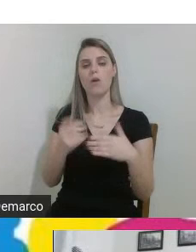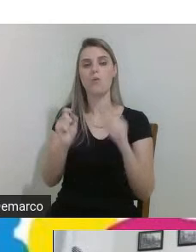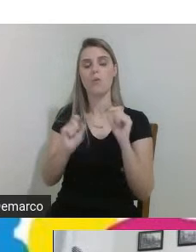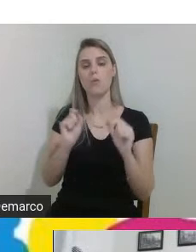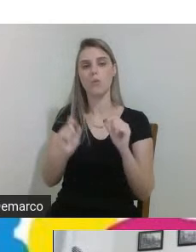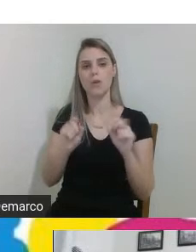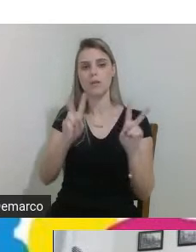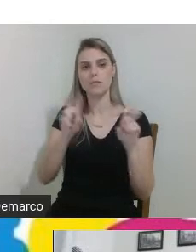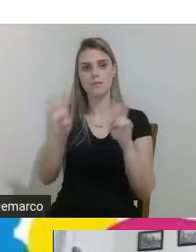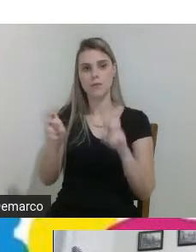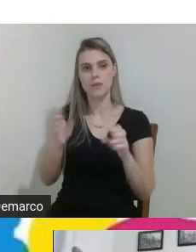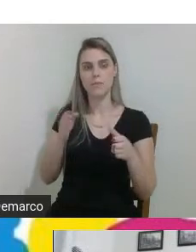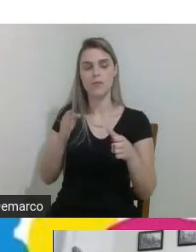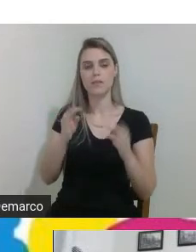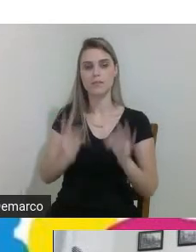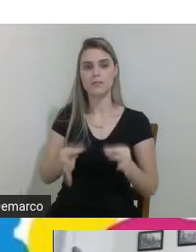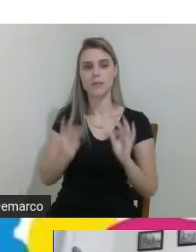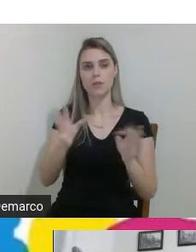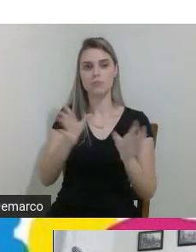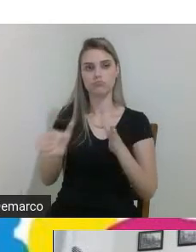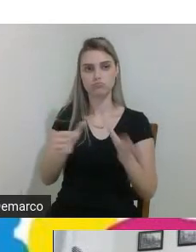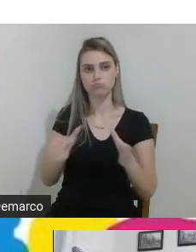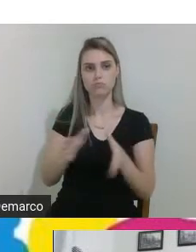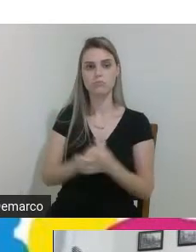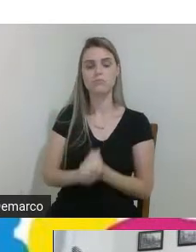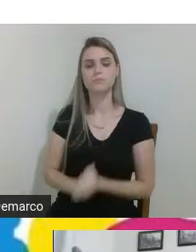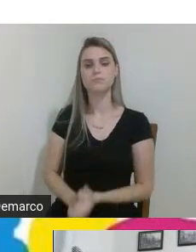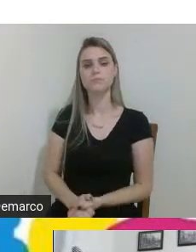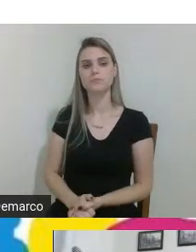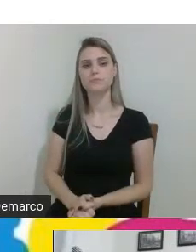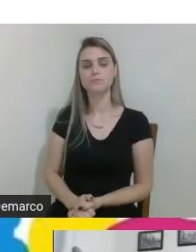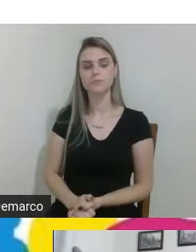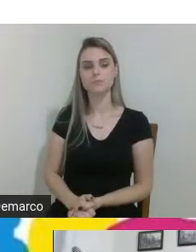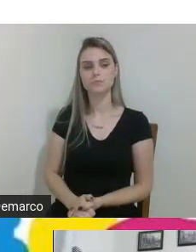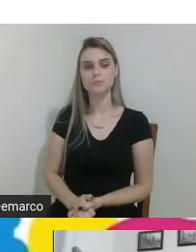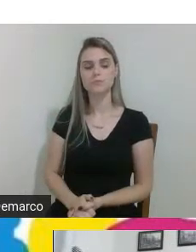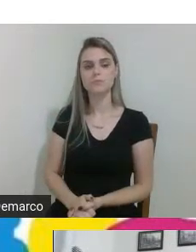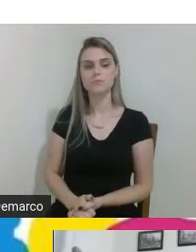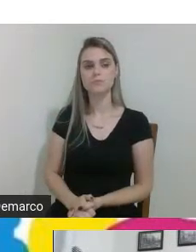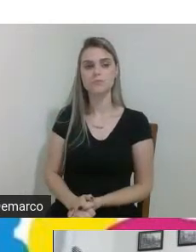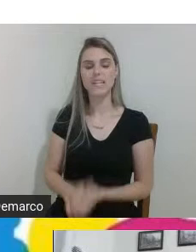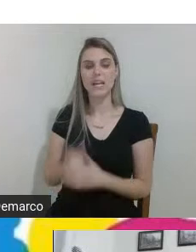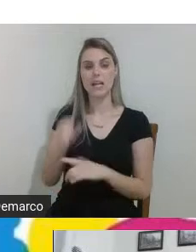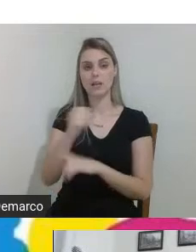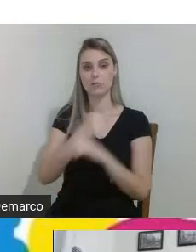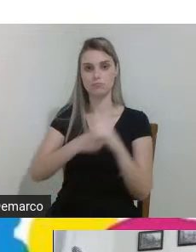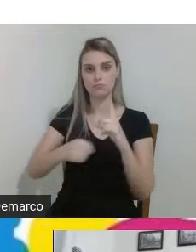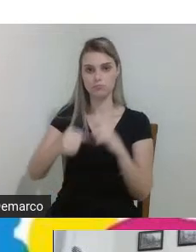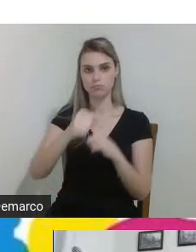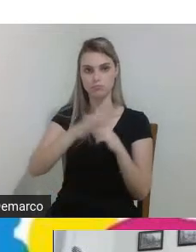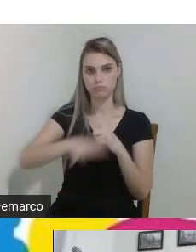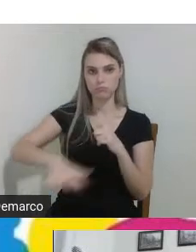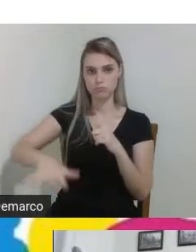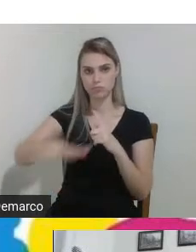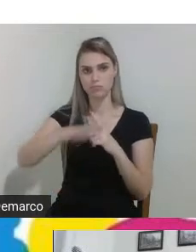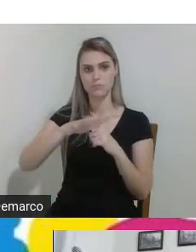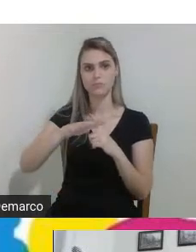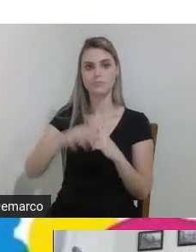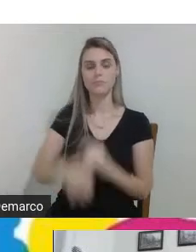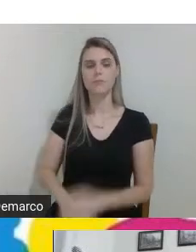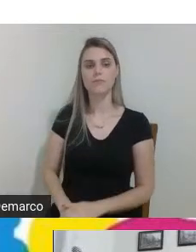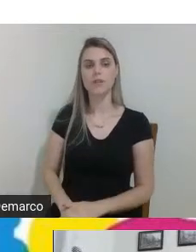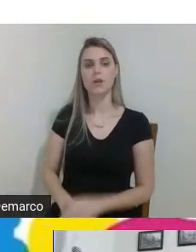de tecnologias assistivas e de cunho social o nosso curso técnico